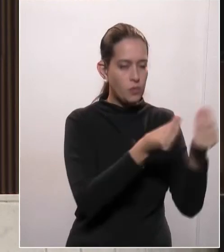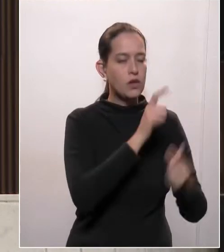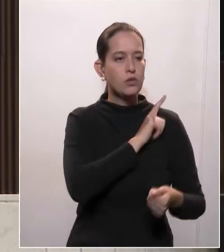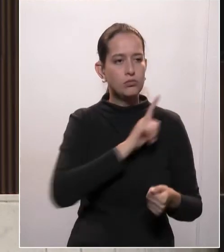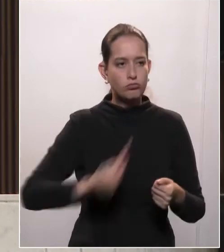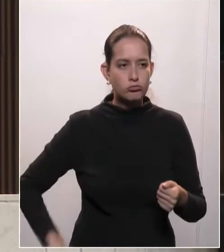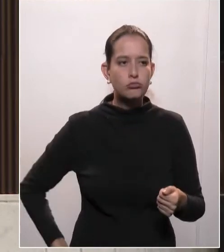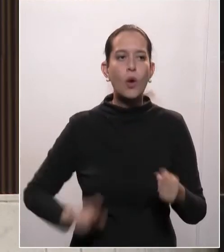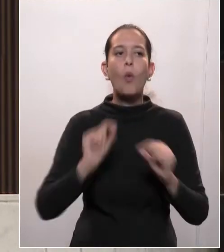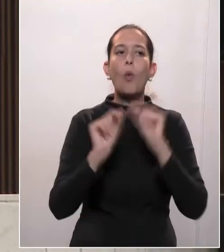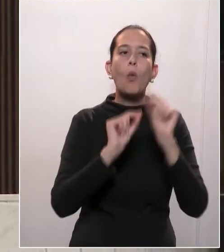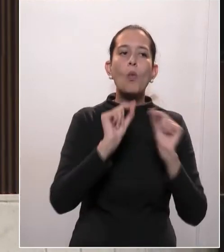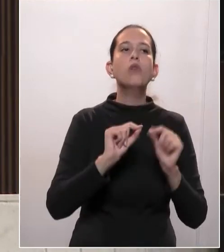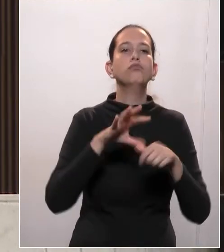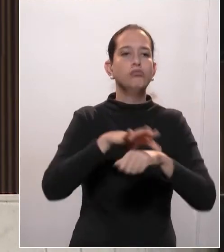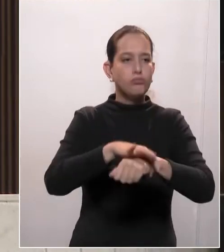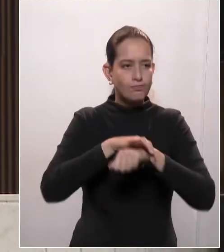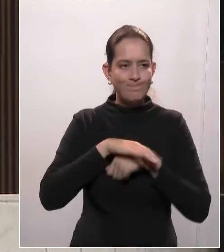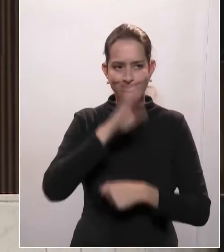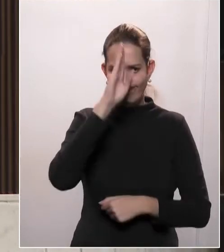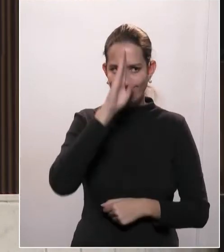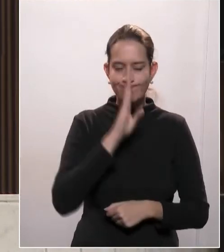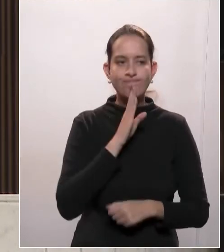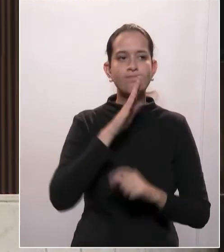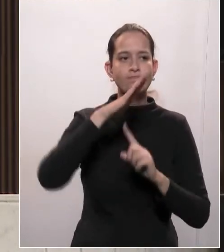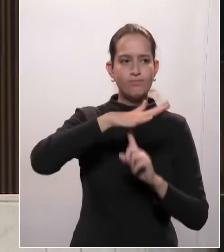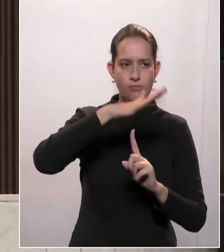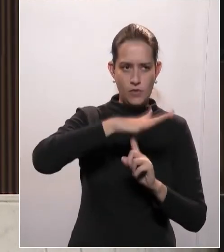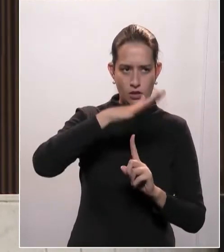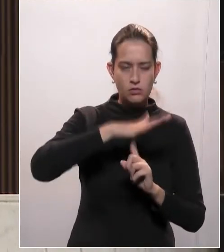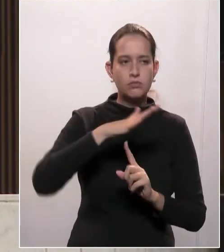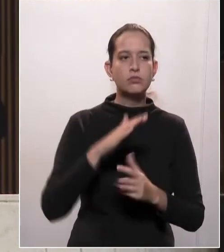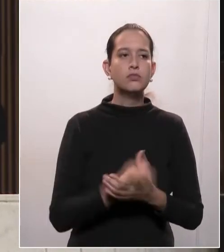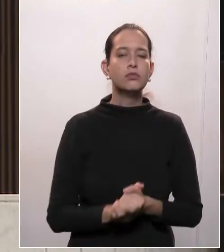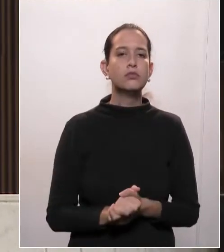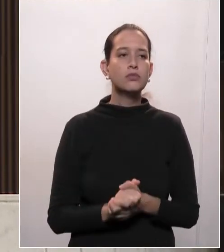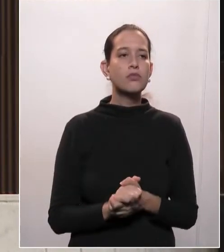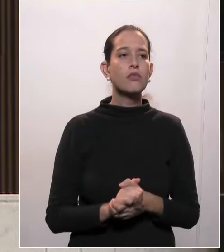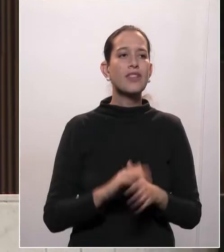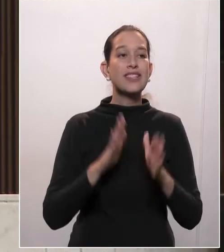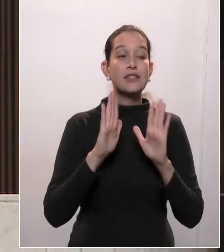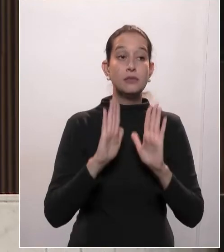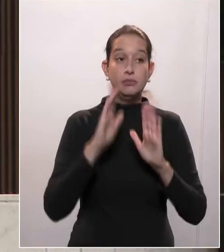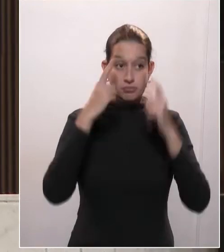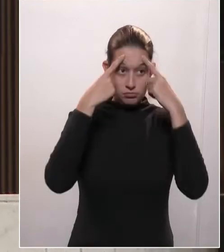Segurança Pública do Estado do Paraná, a violência contra